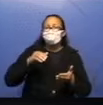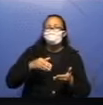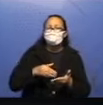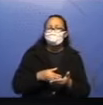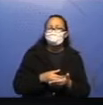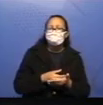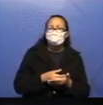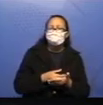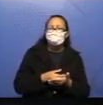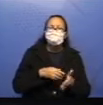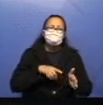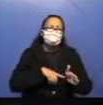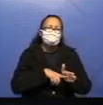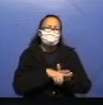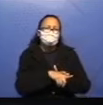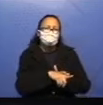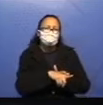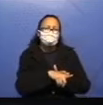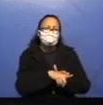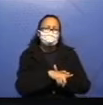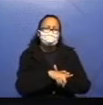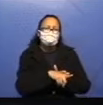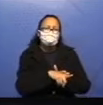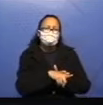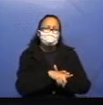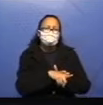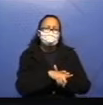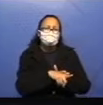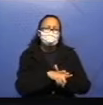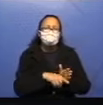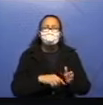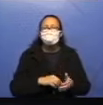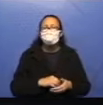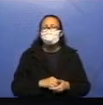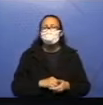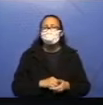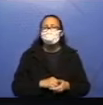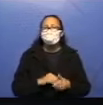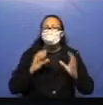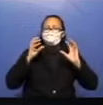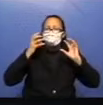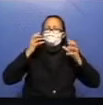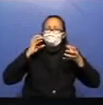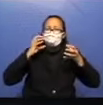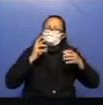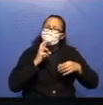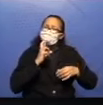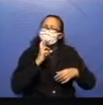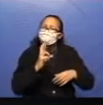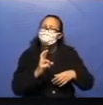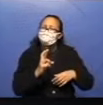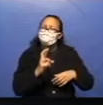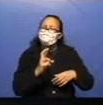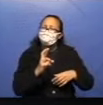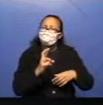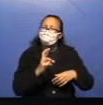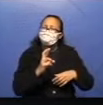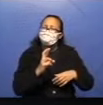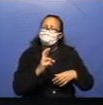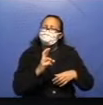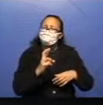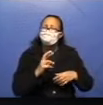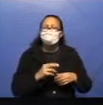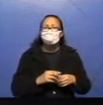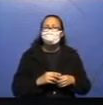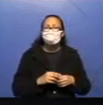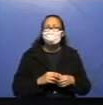admirada perguntou. Olha o verbo. Perguntou. O milho respondia. E